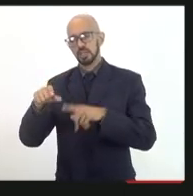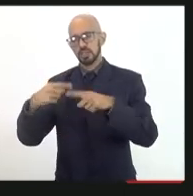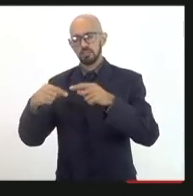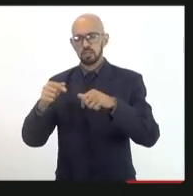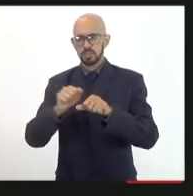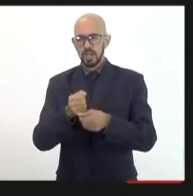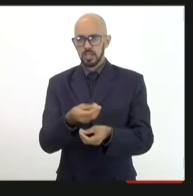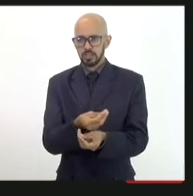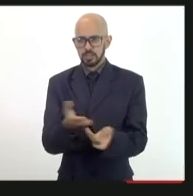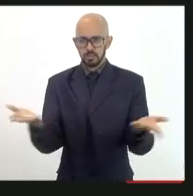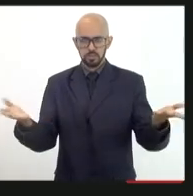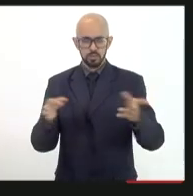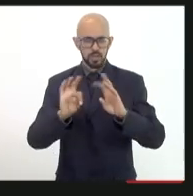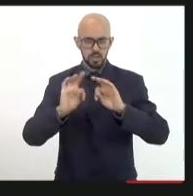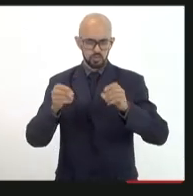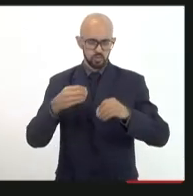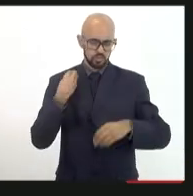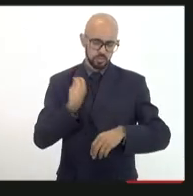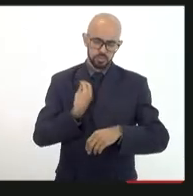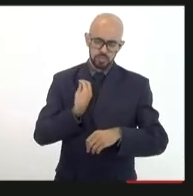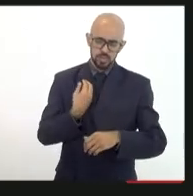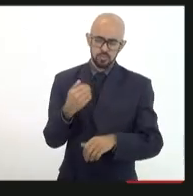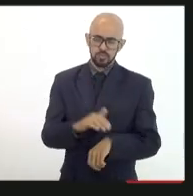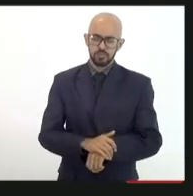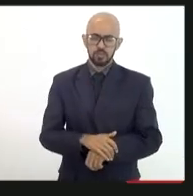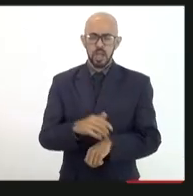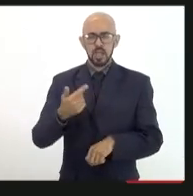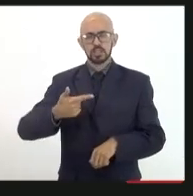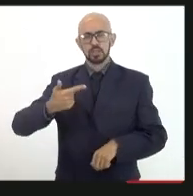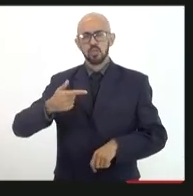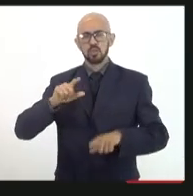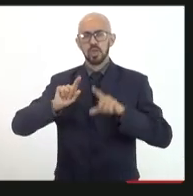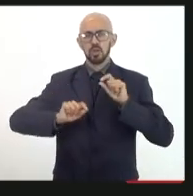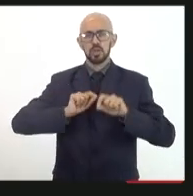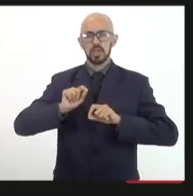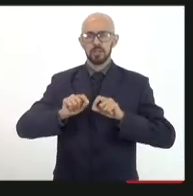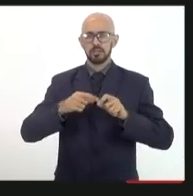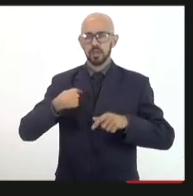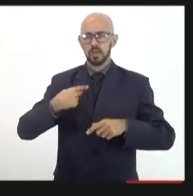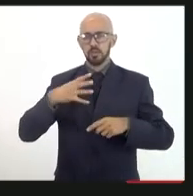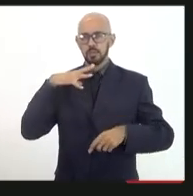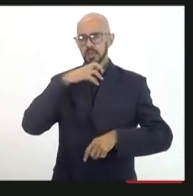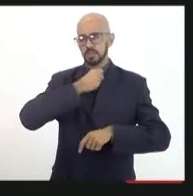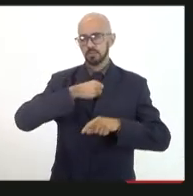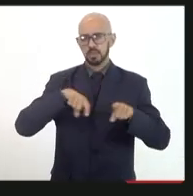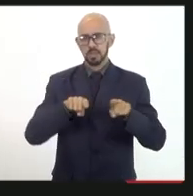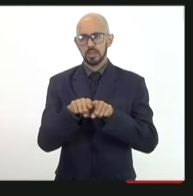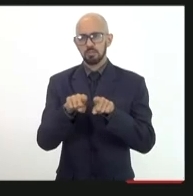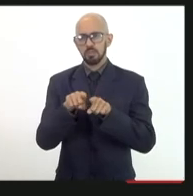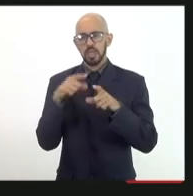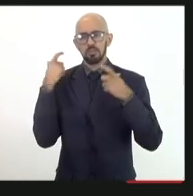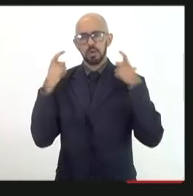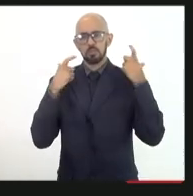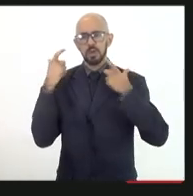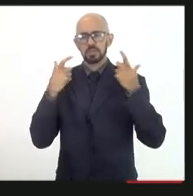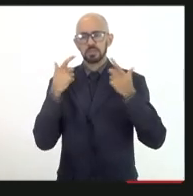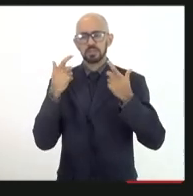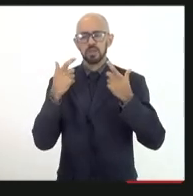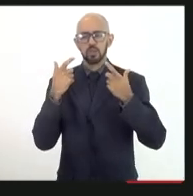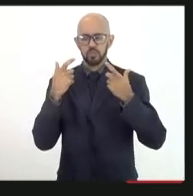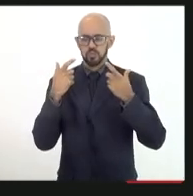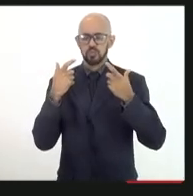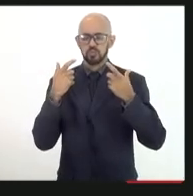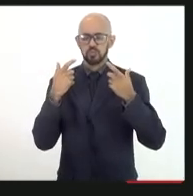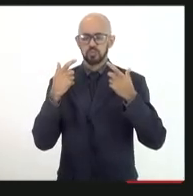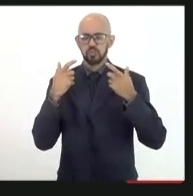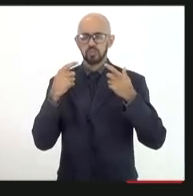distribui para os participantes a segunda questão eu percebi a preocupação muito grande que